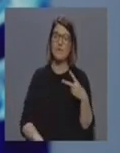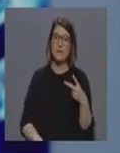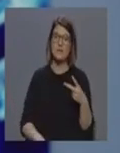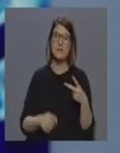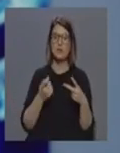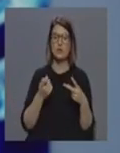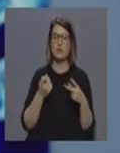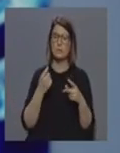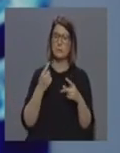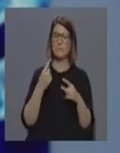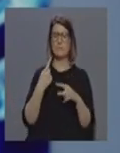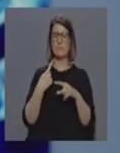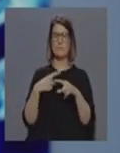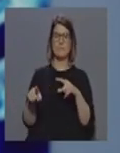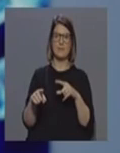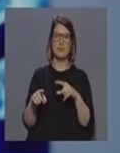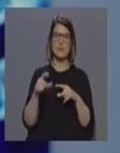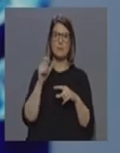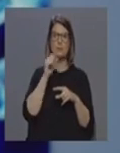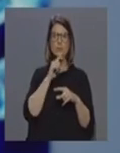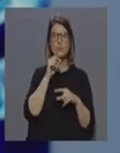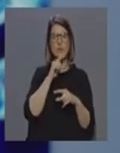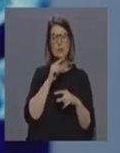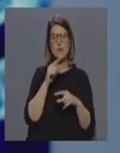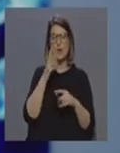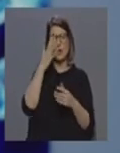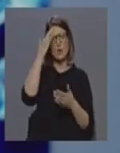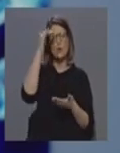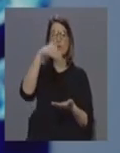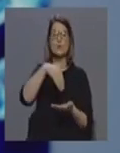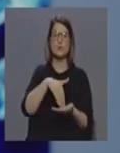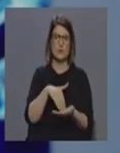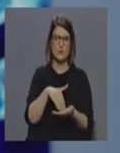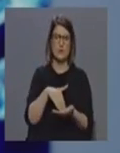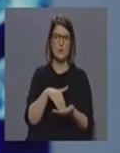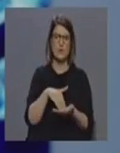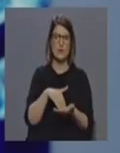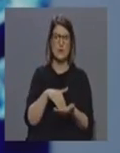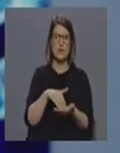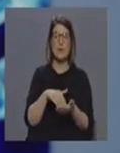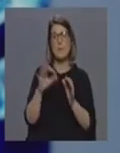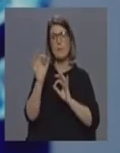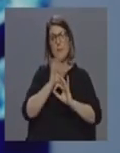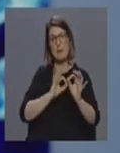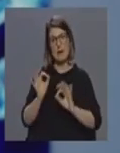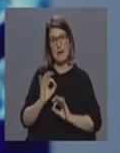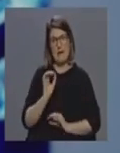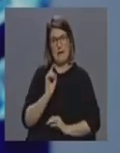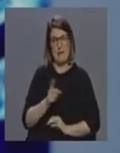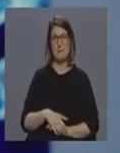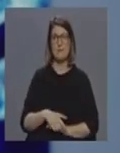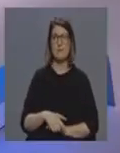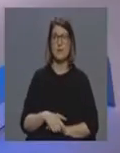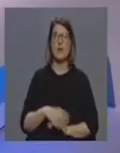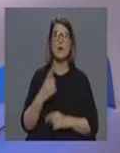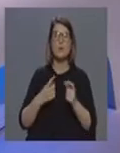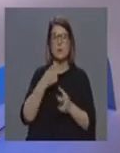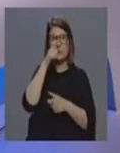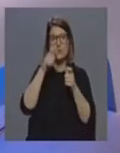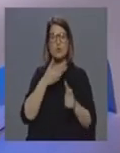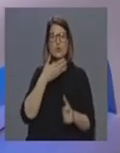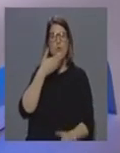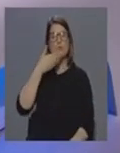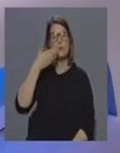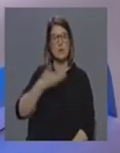disparos, e que nos permitem tirar aqui algumas relações e, de certa forma, preparar-nos para o efeito. As especialistas consideram que a situação tomou